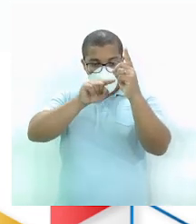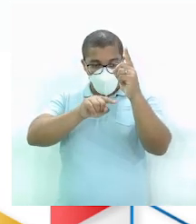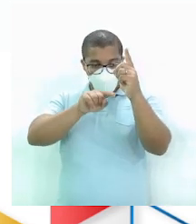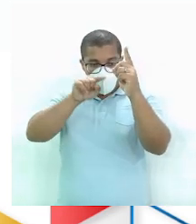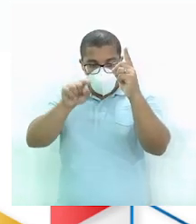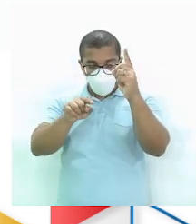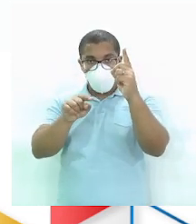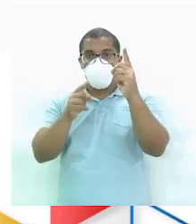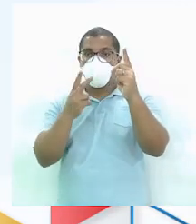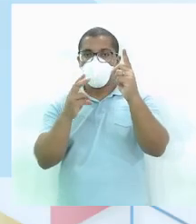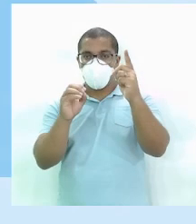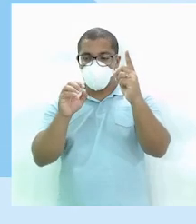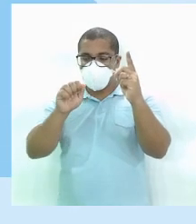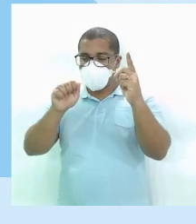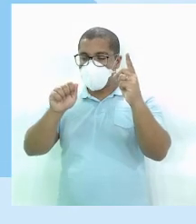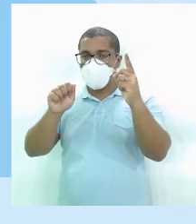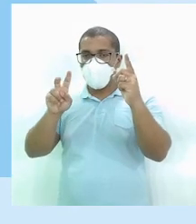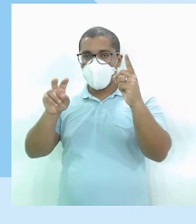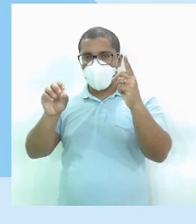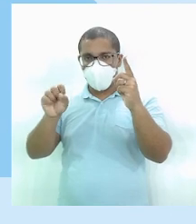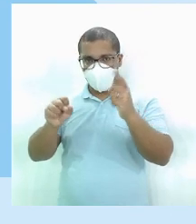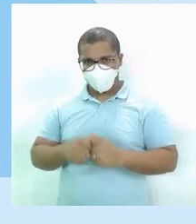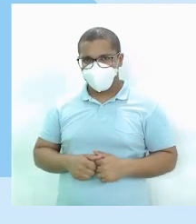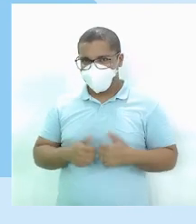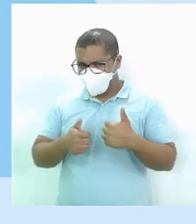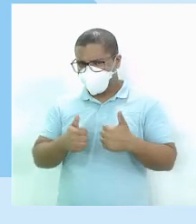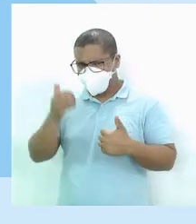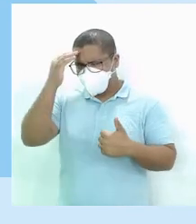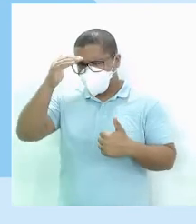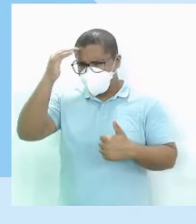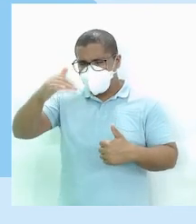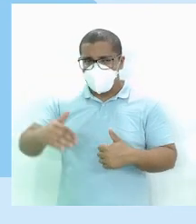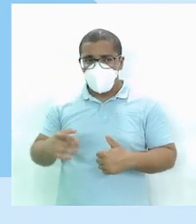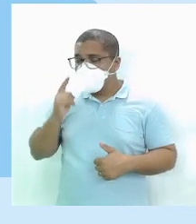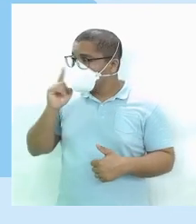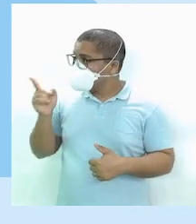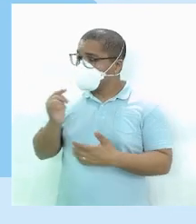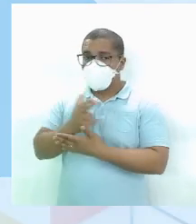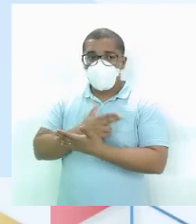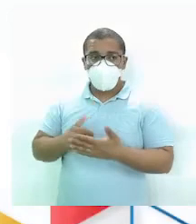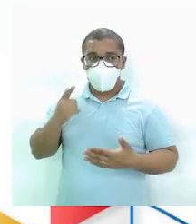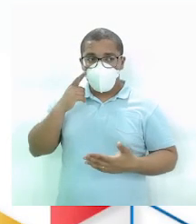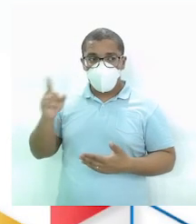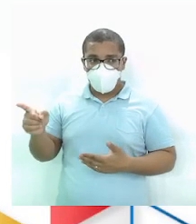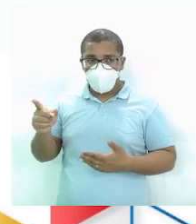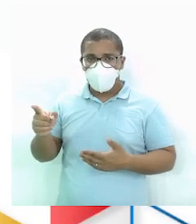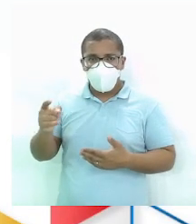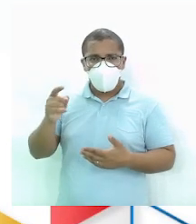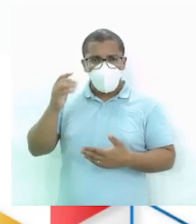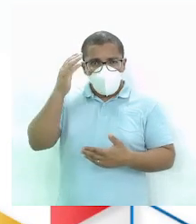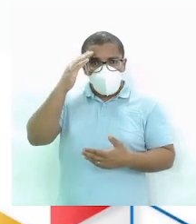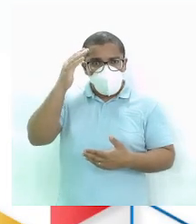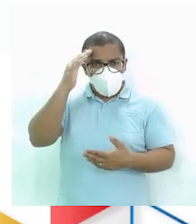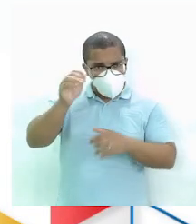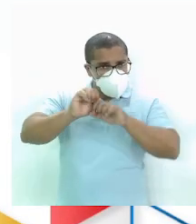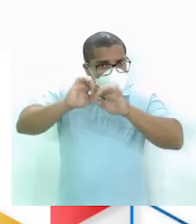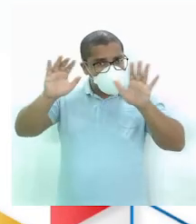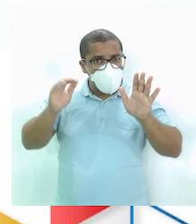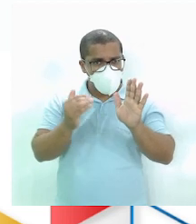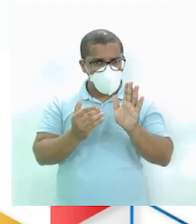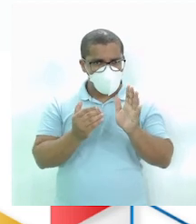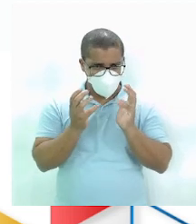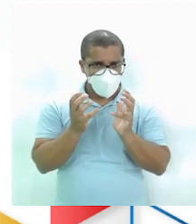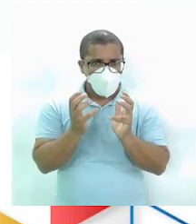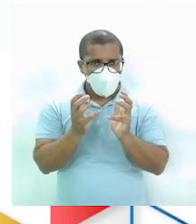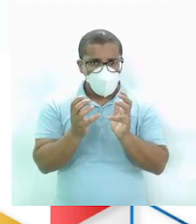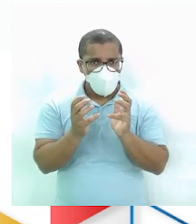Deu pra entender? Agora segue comigo Viu aí? A representação Vem comigo Quer saber um pouquinho mais Sobre a